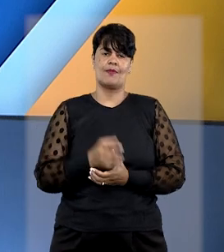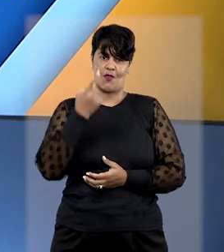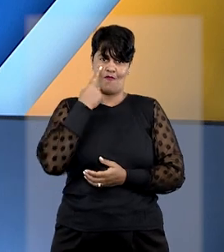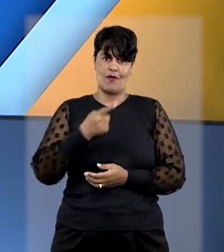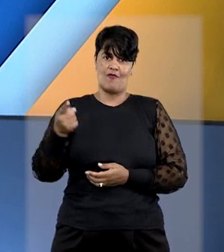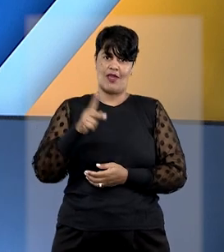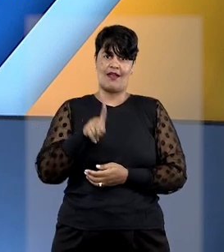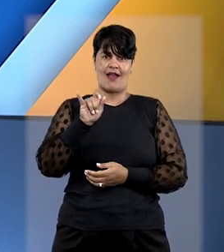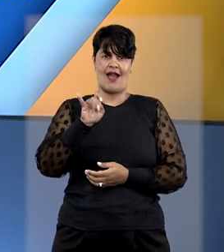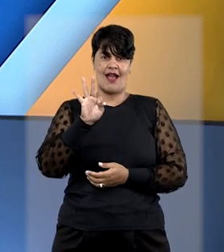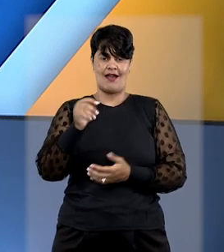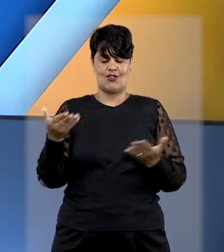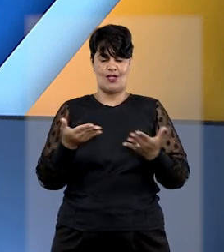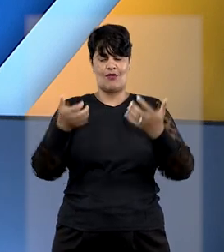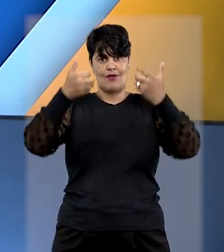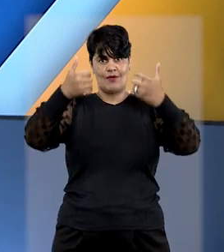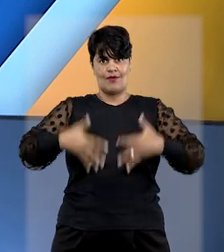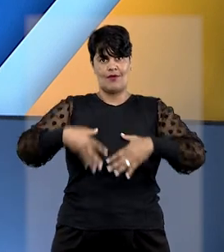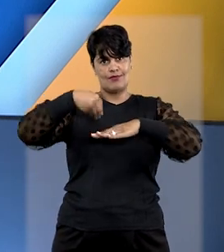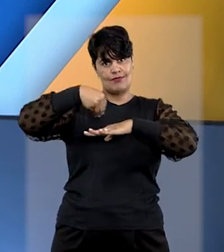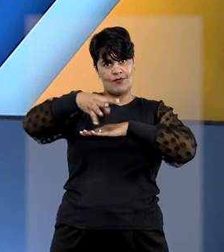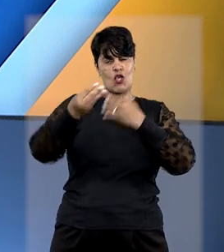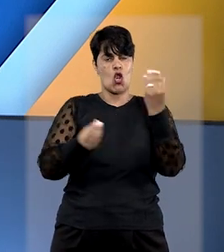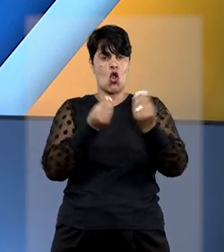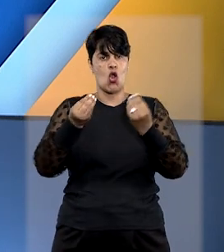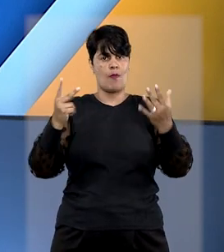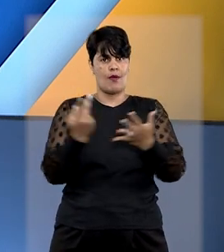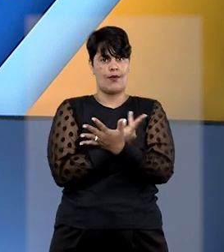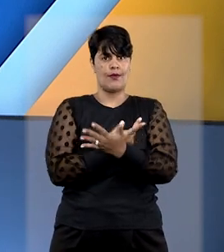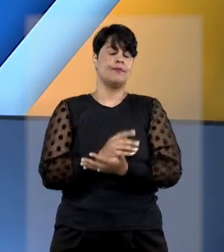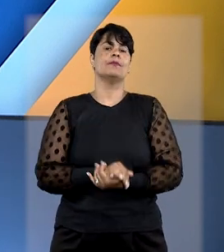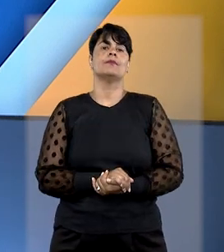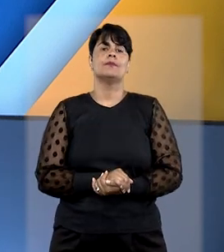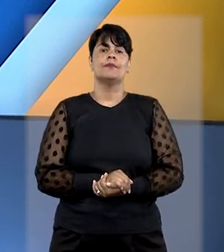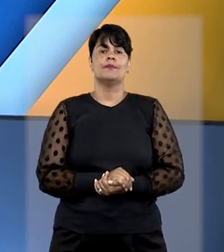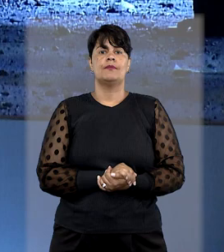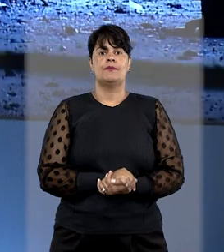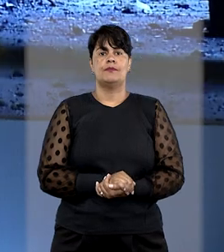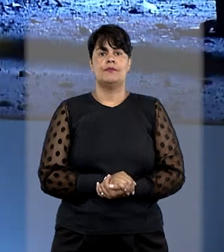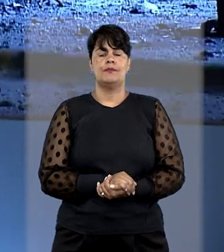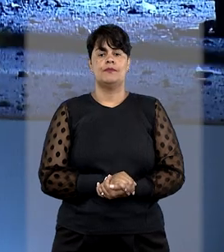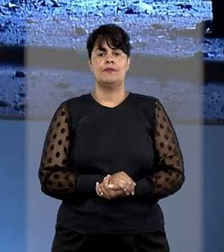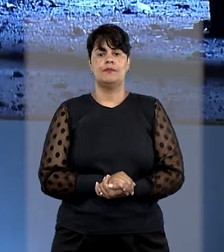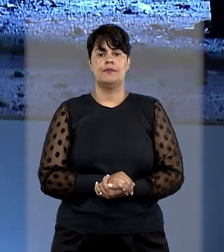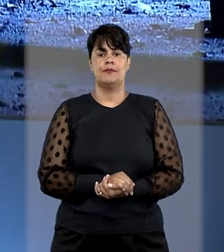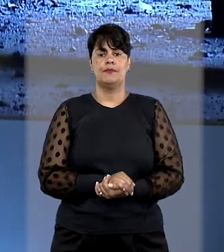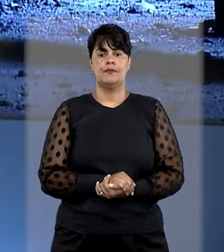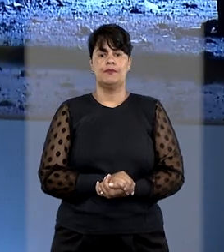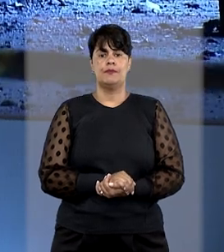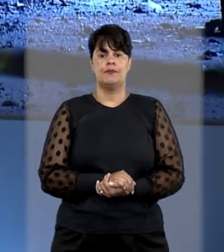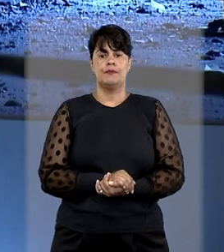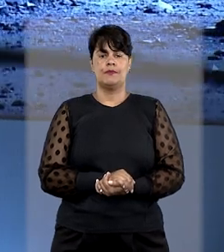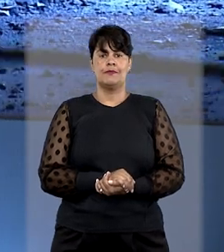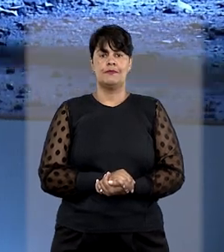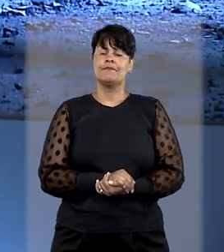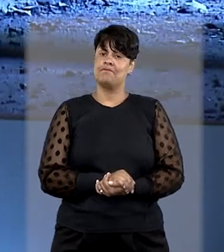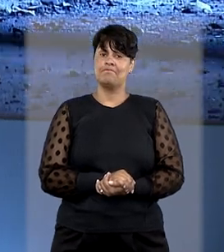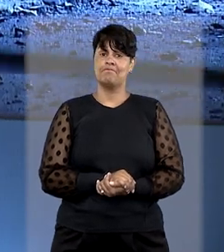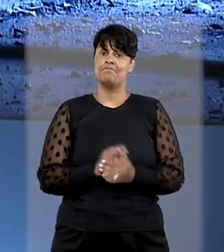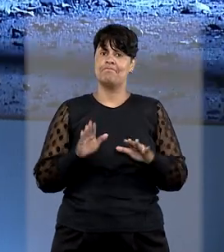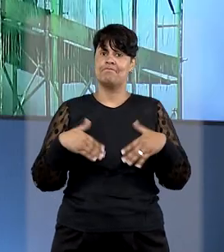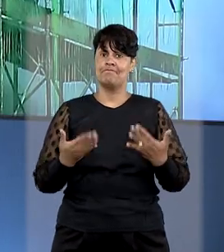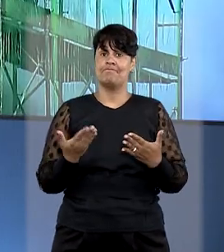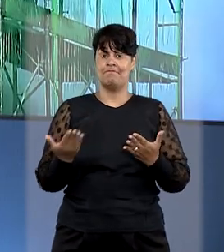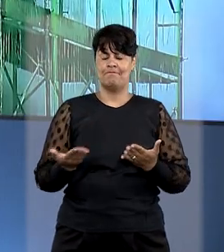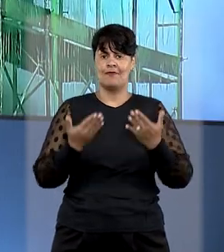traz mais informações sobre o precedente da quarta turma. O caso analisado teve origem em